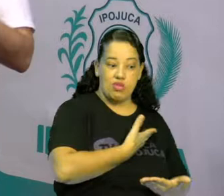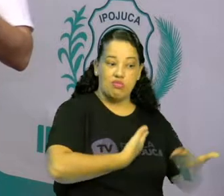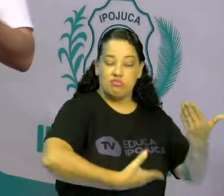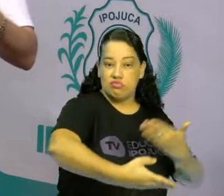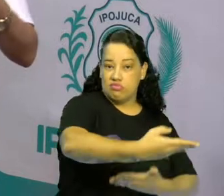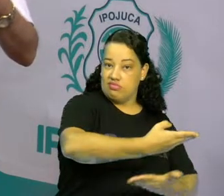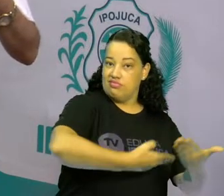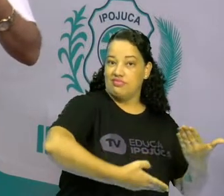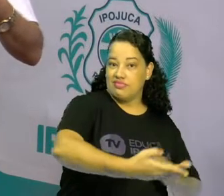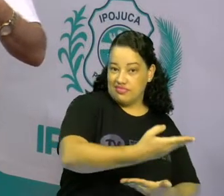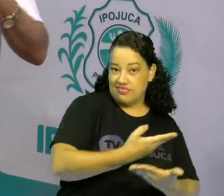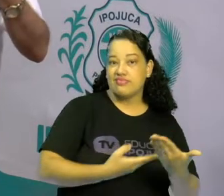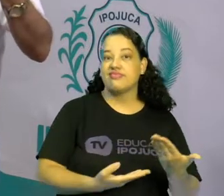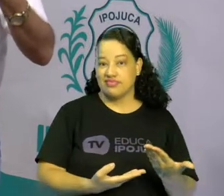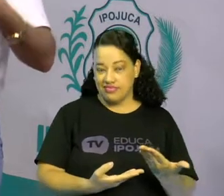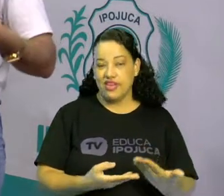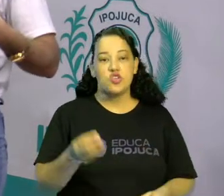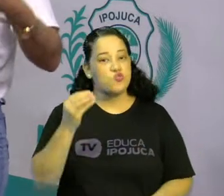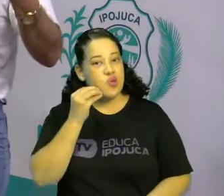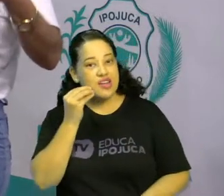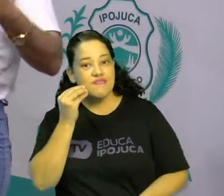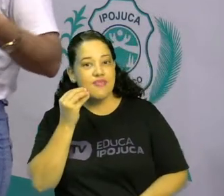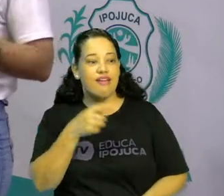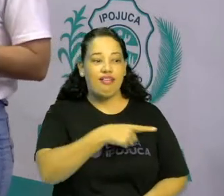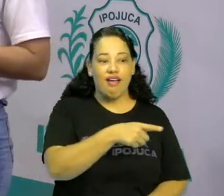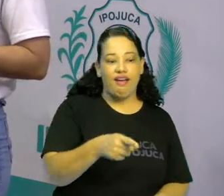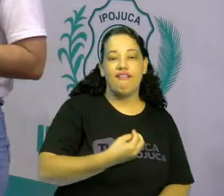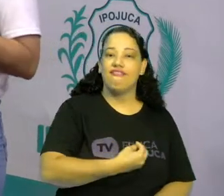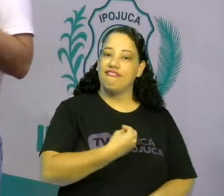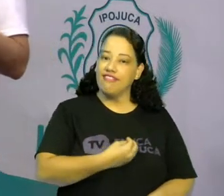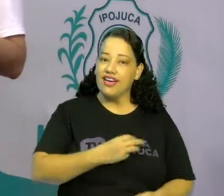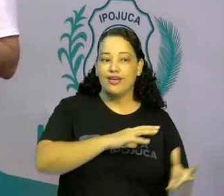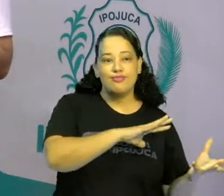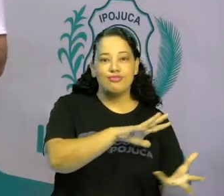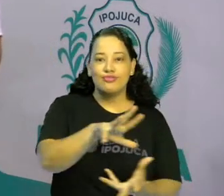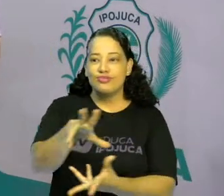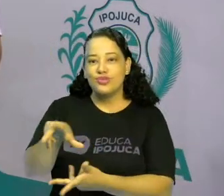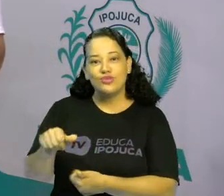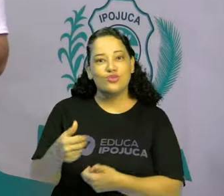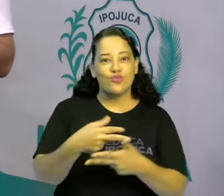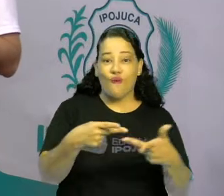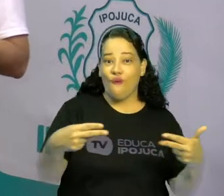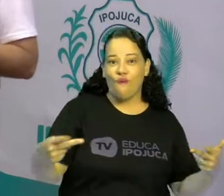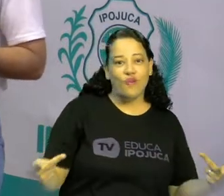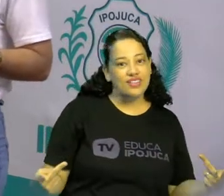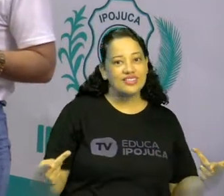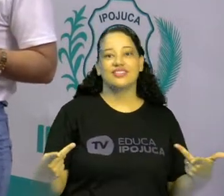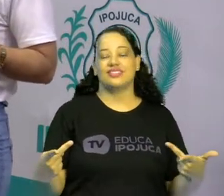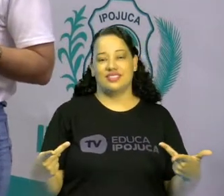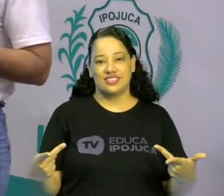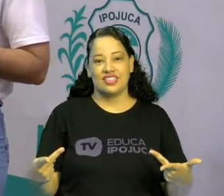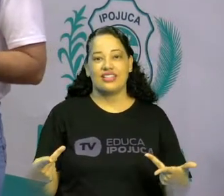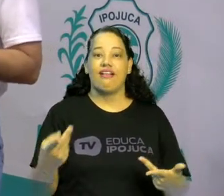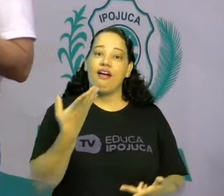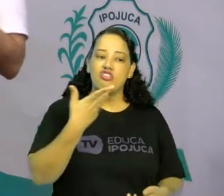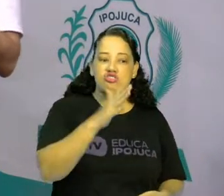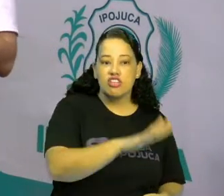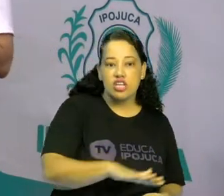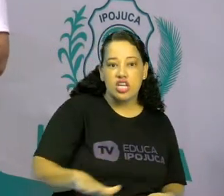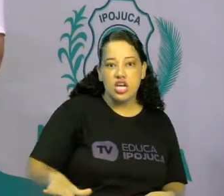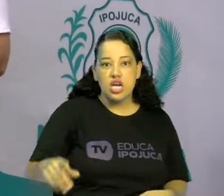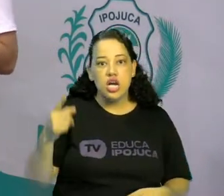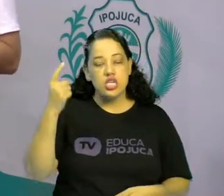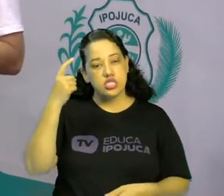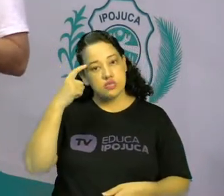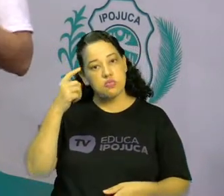experimenta o mundo. Isso mesmo! É o momento em que as crianças organizam